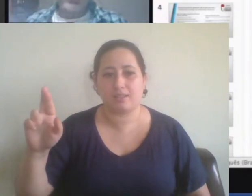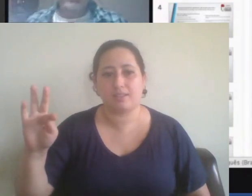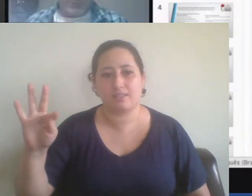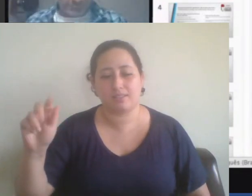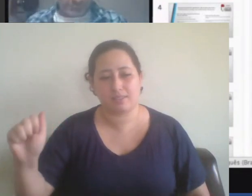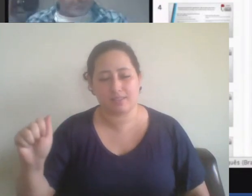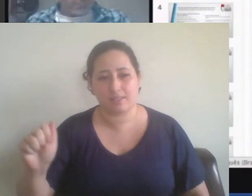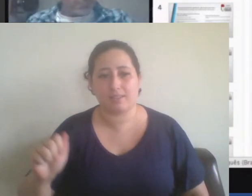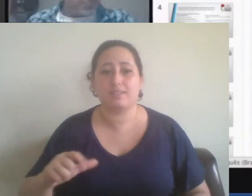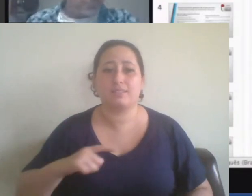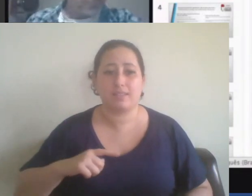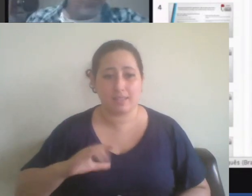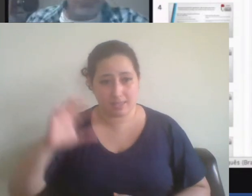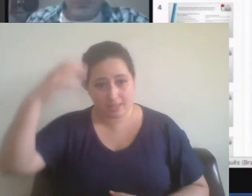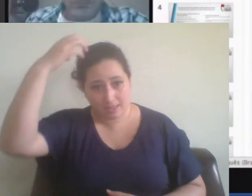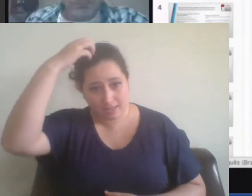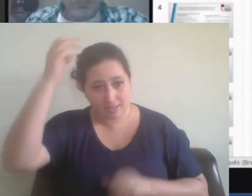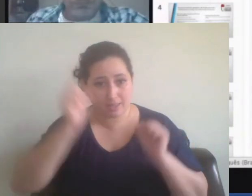reconhecimento